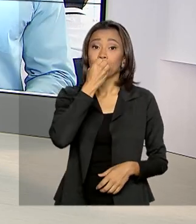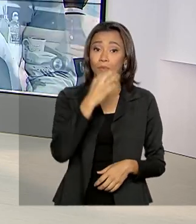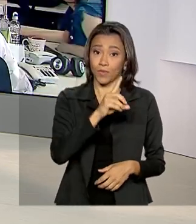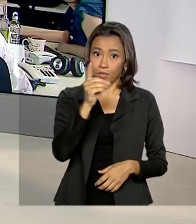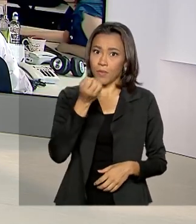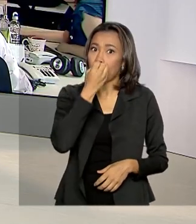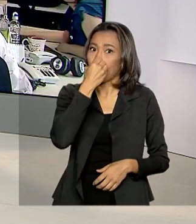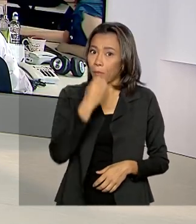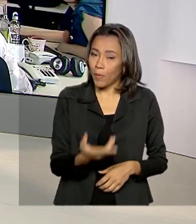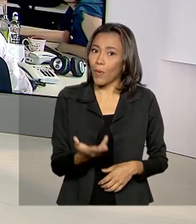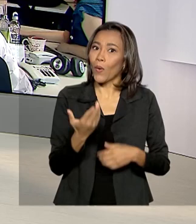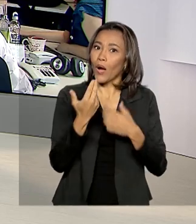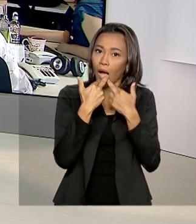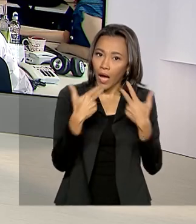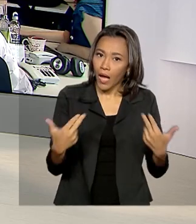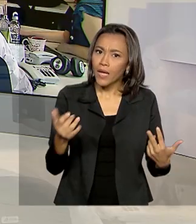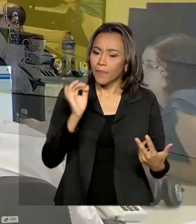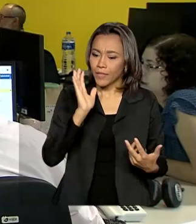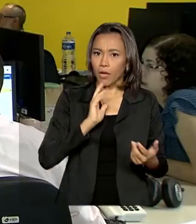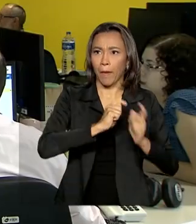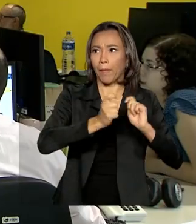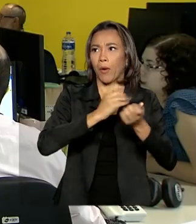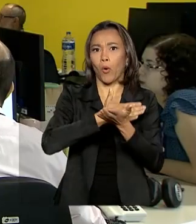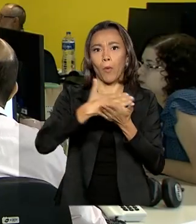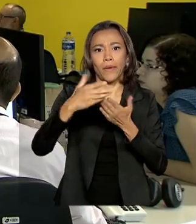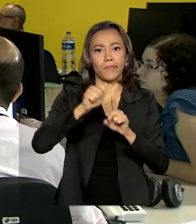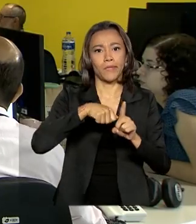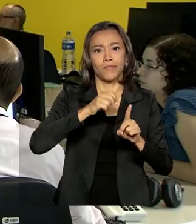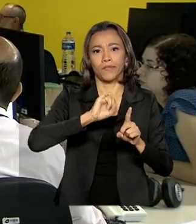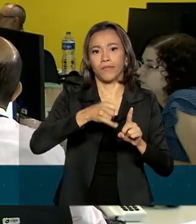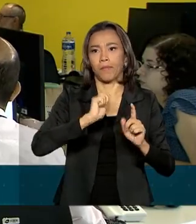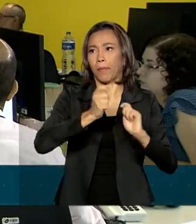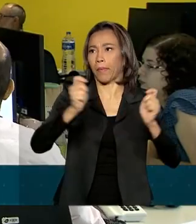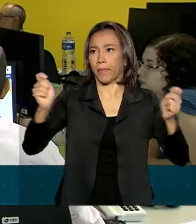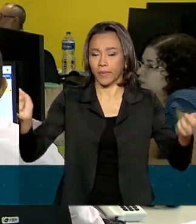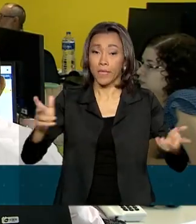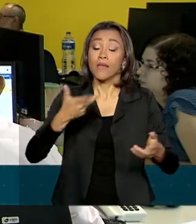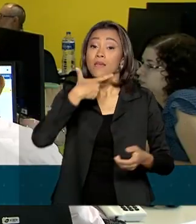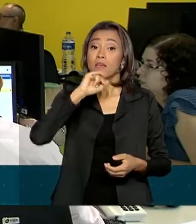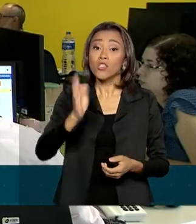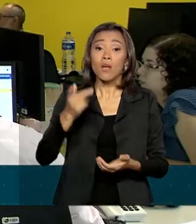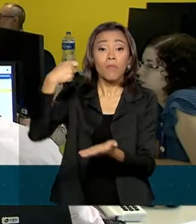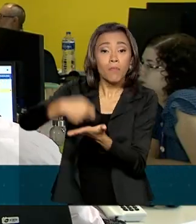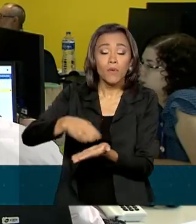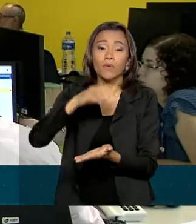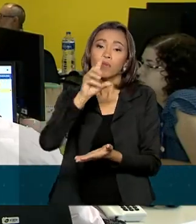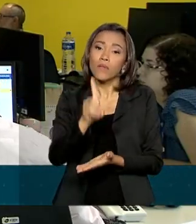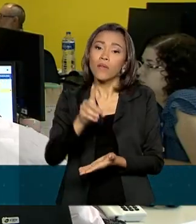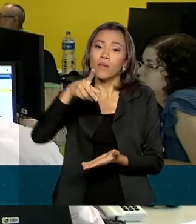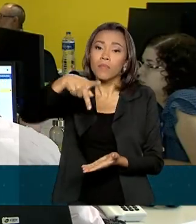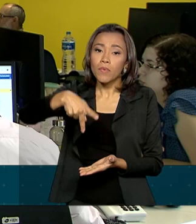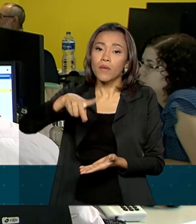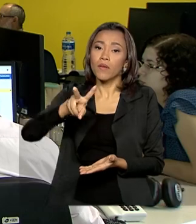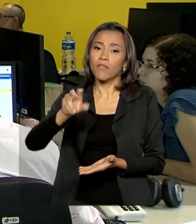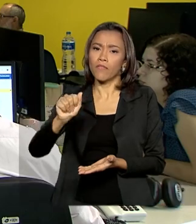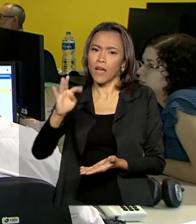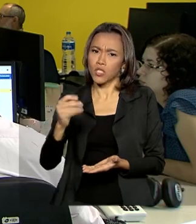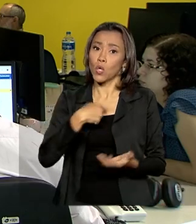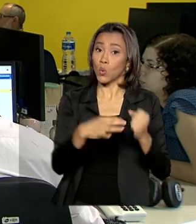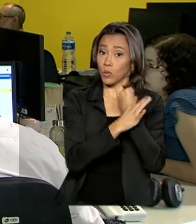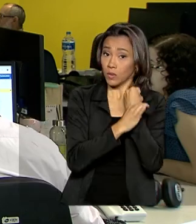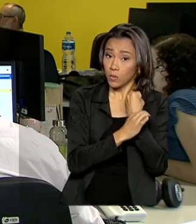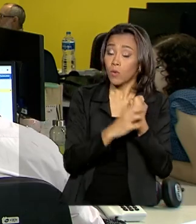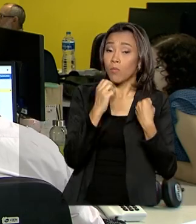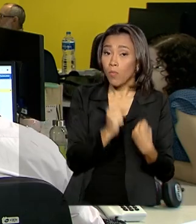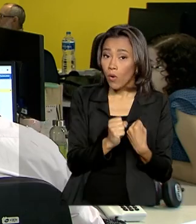aí é uma boa notícia para quem já começou o ano pagando conta. Quem pagou a mais no seguro DPVAT, o seguro obrigatório pode solicitar a restituição do valor